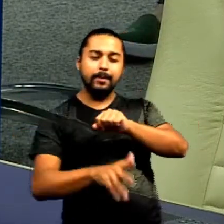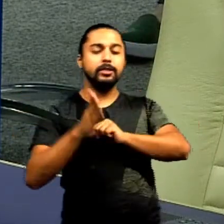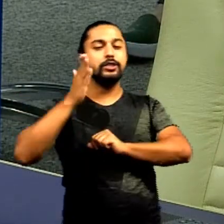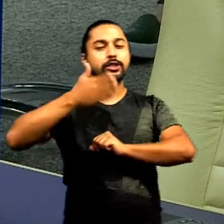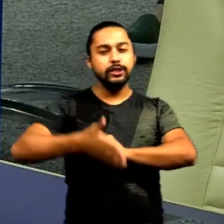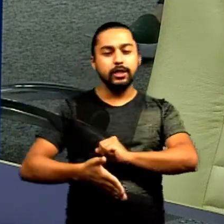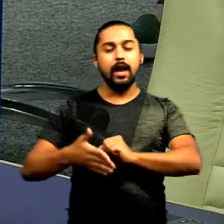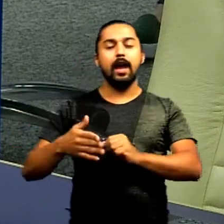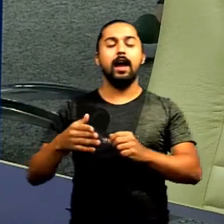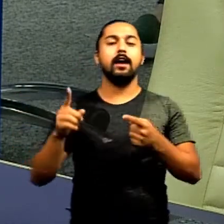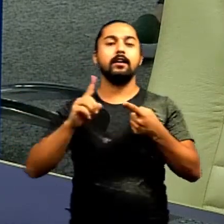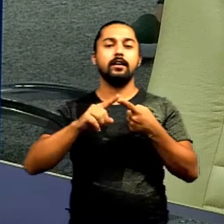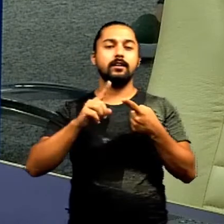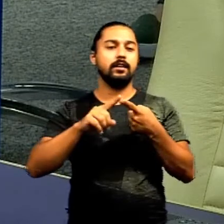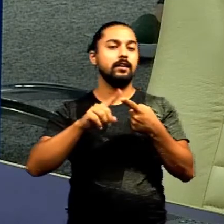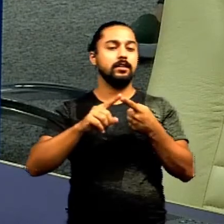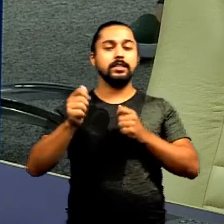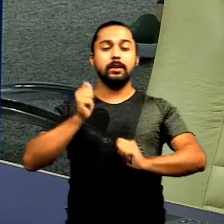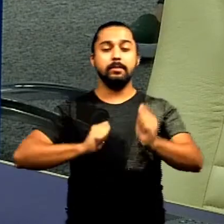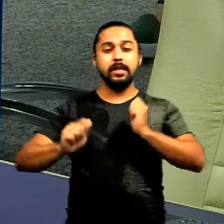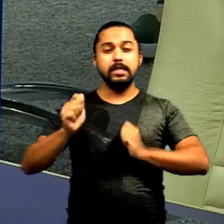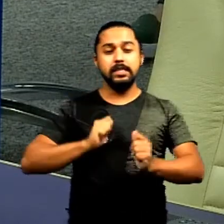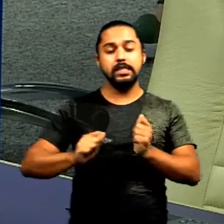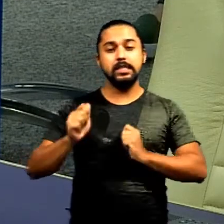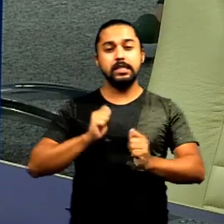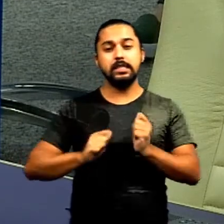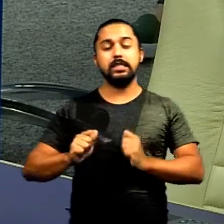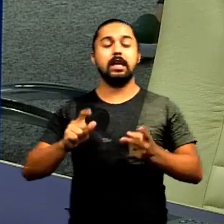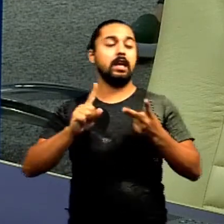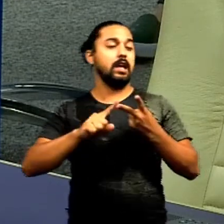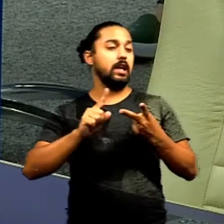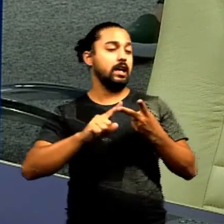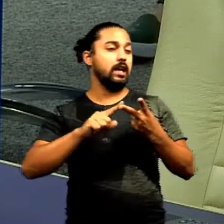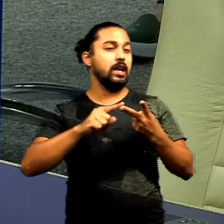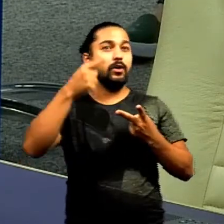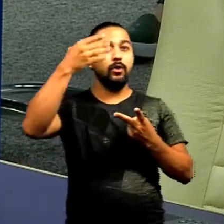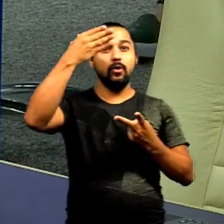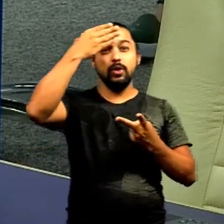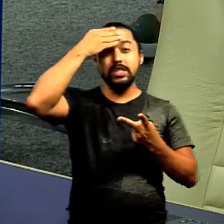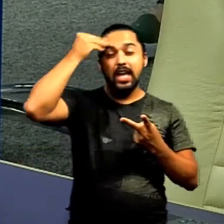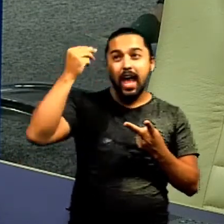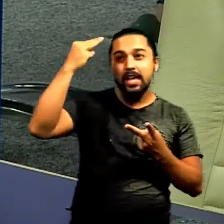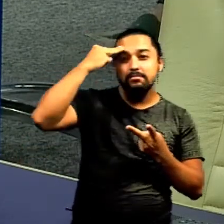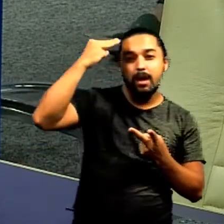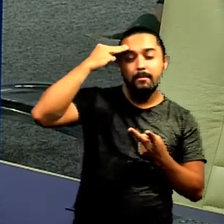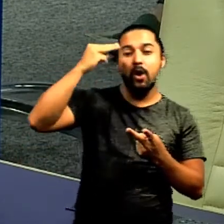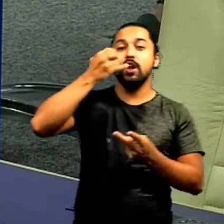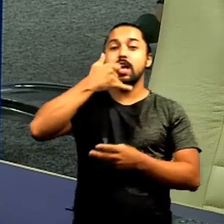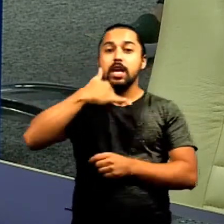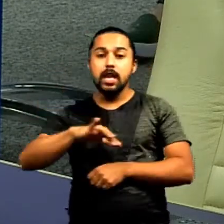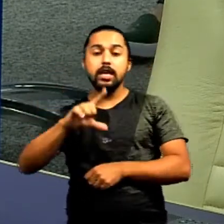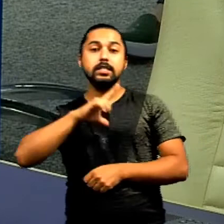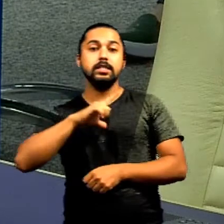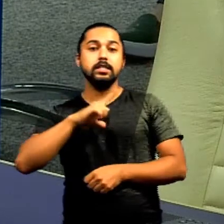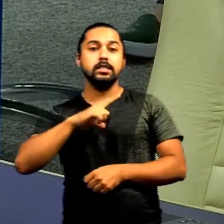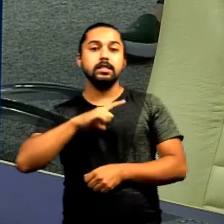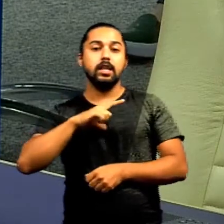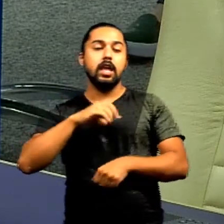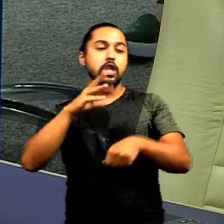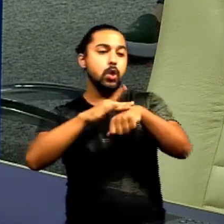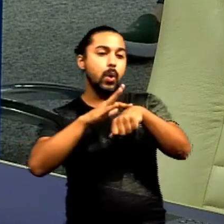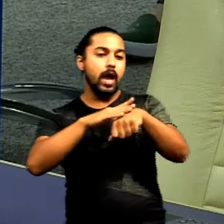desde a fibromialgia a depressão a ansiedade o Alzheimer as crianças que sofrem crise de